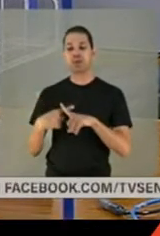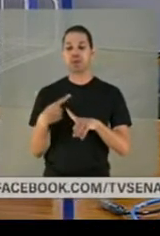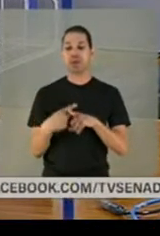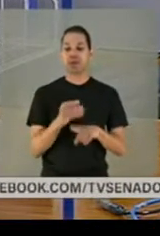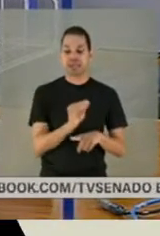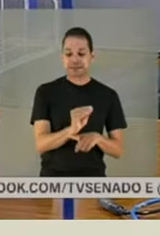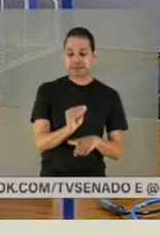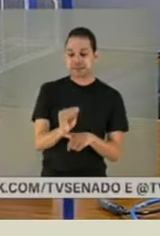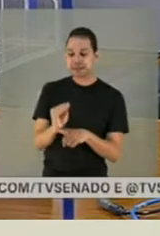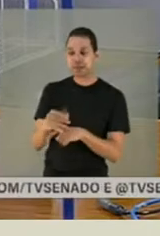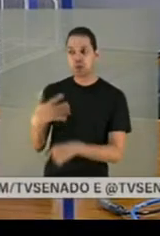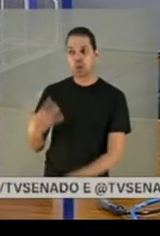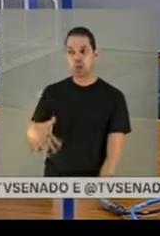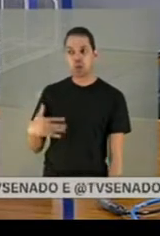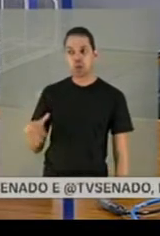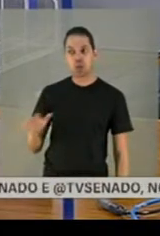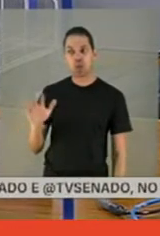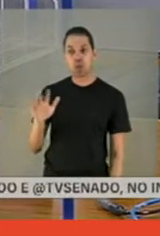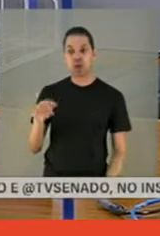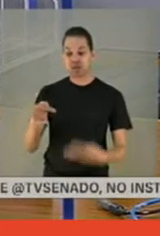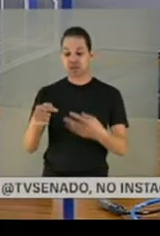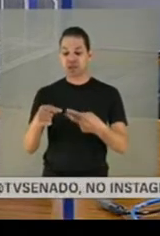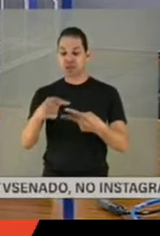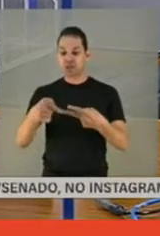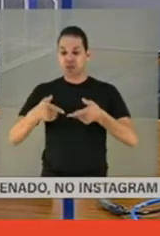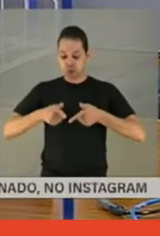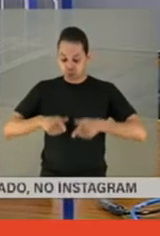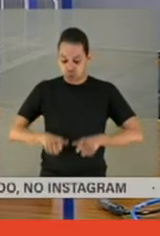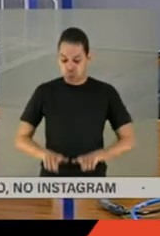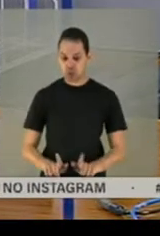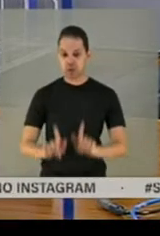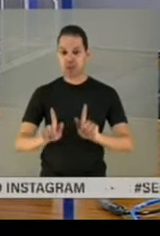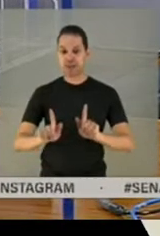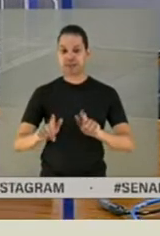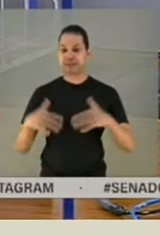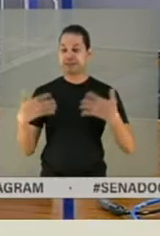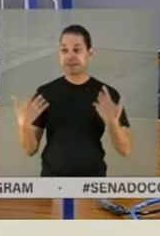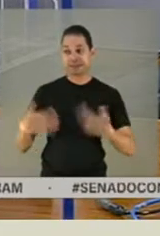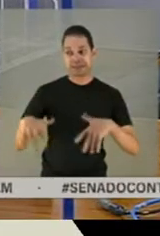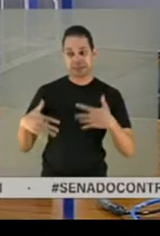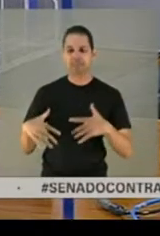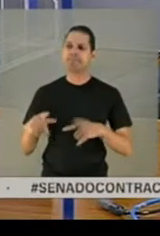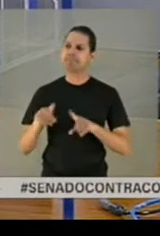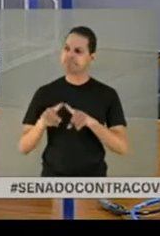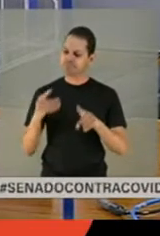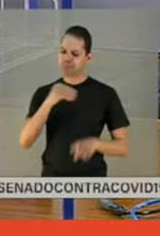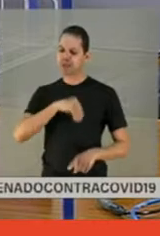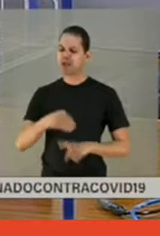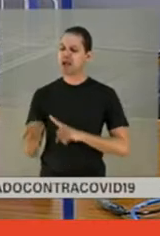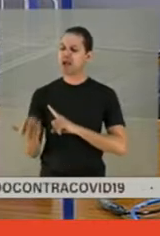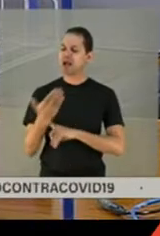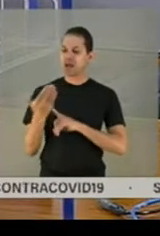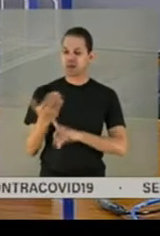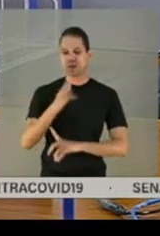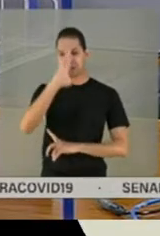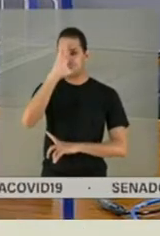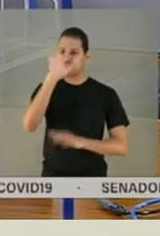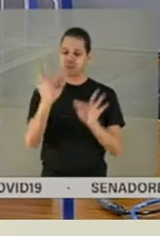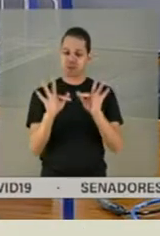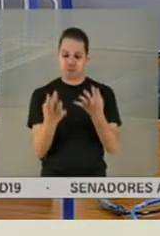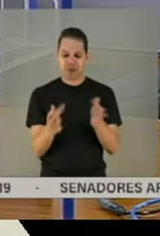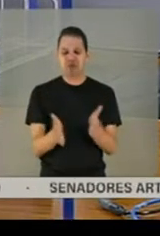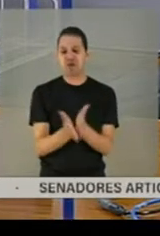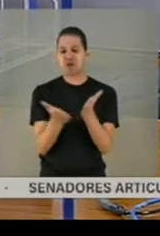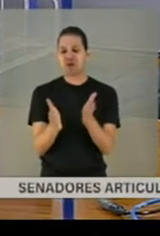com crianças é bem alto. Imagine com gêmeos, né? Mas, assim, é algo que realmente vai ajudar, principalmente as famílias mais carentes, né?